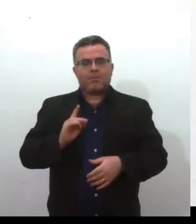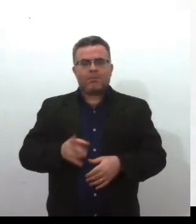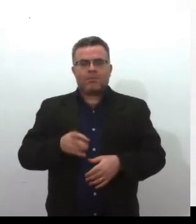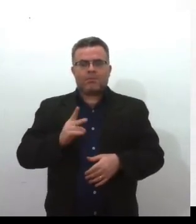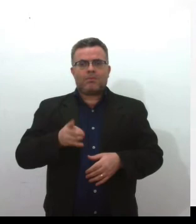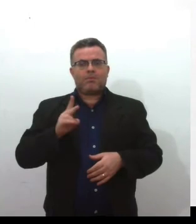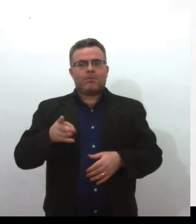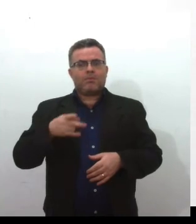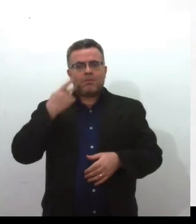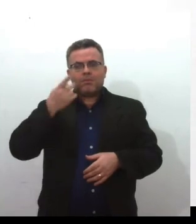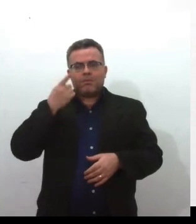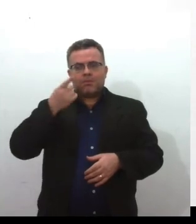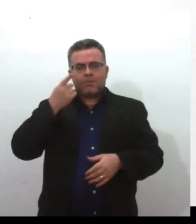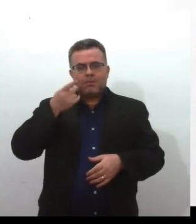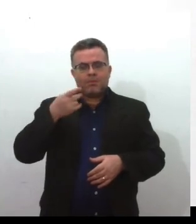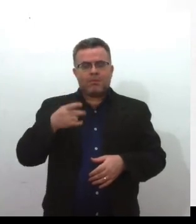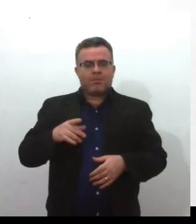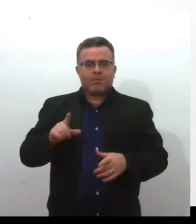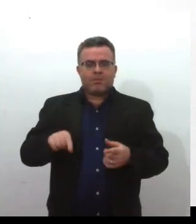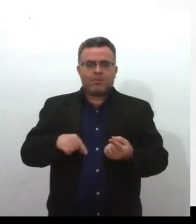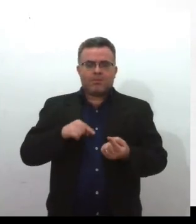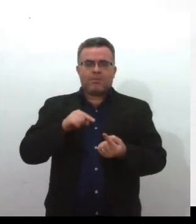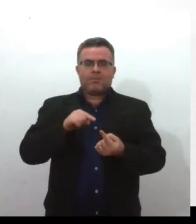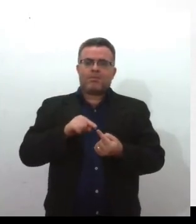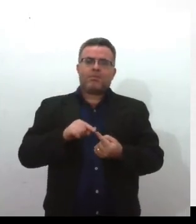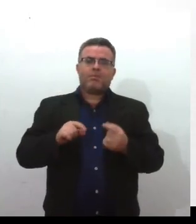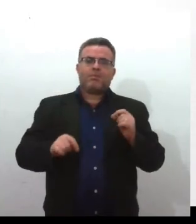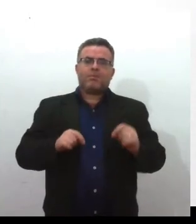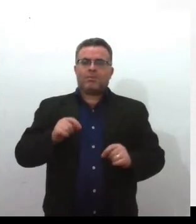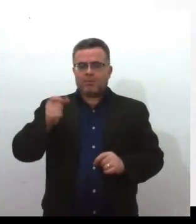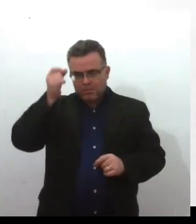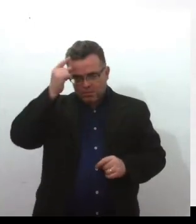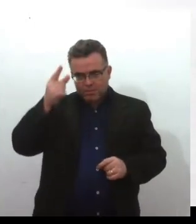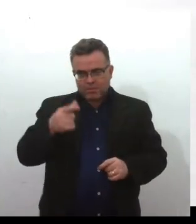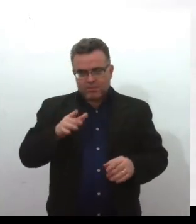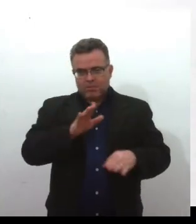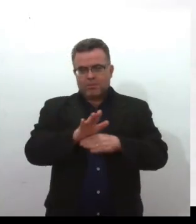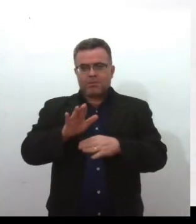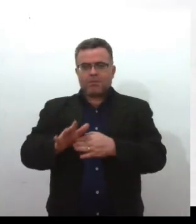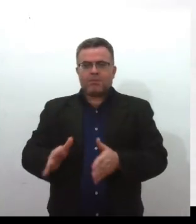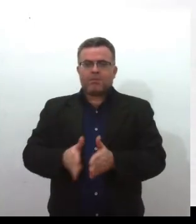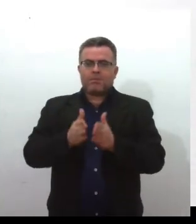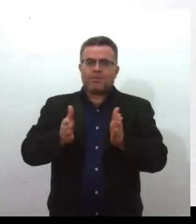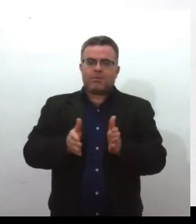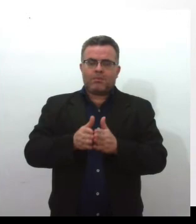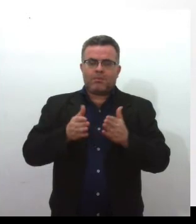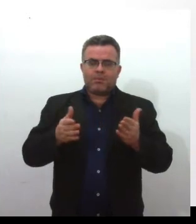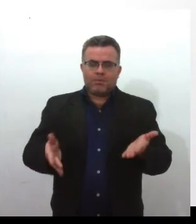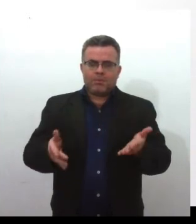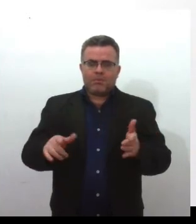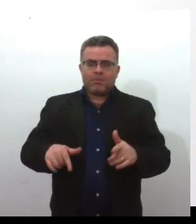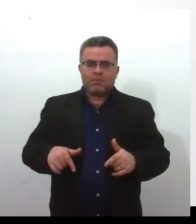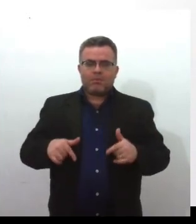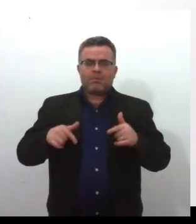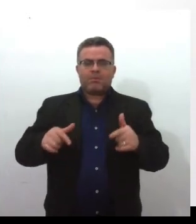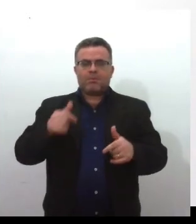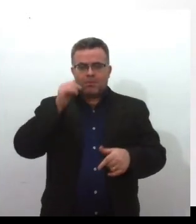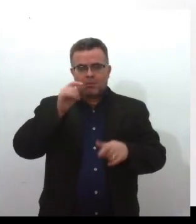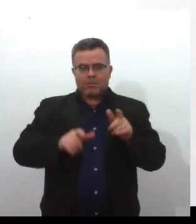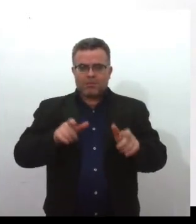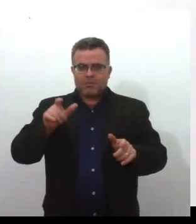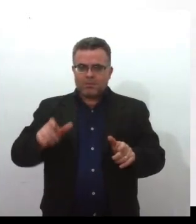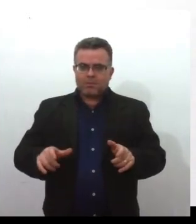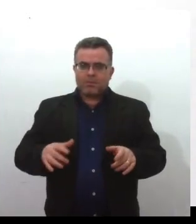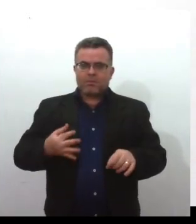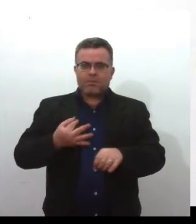parlamentar centrada na ideia dos menos favorecidos, não Ela vai defender que as mulheres precisam de uma